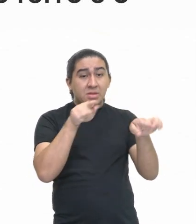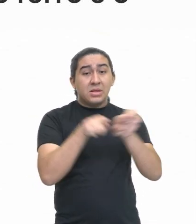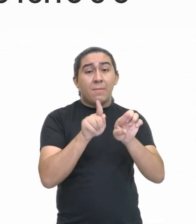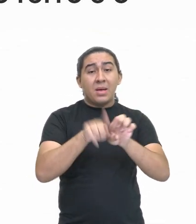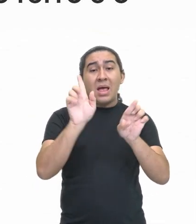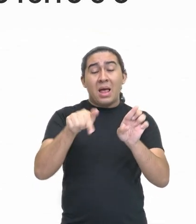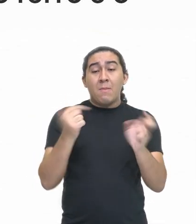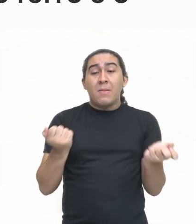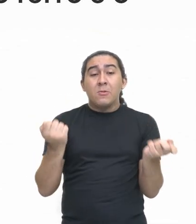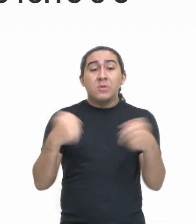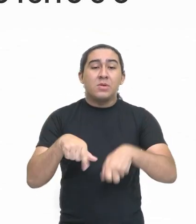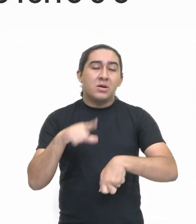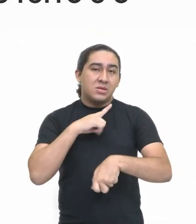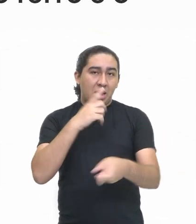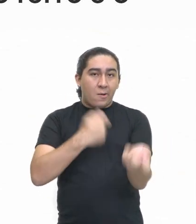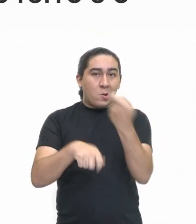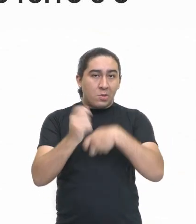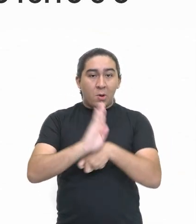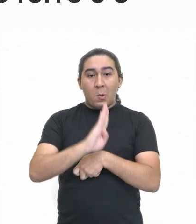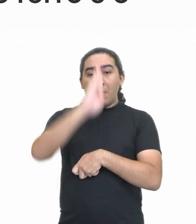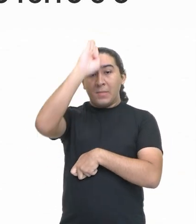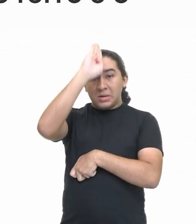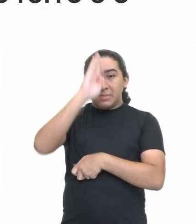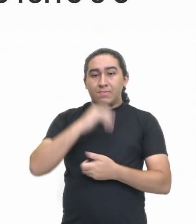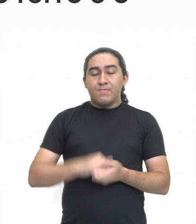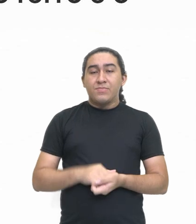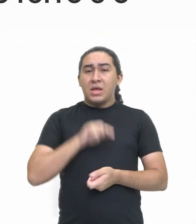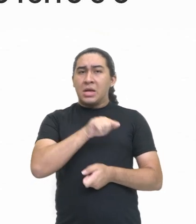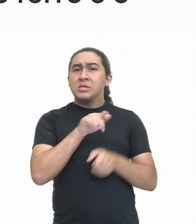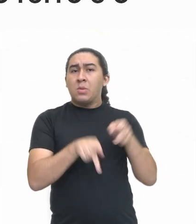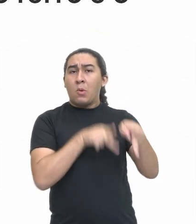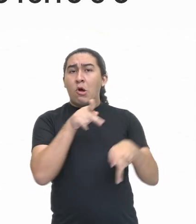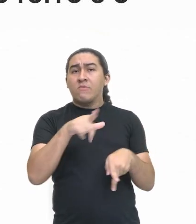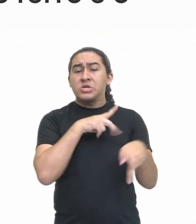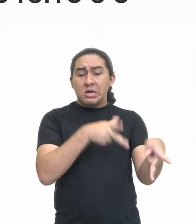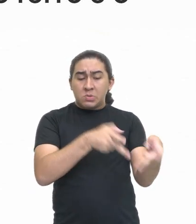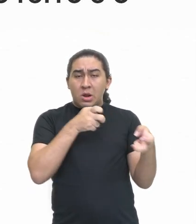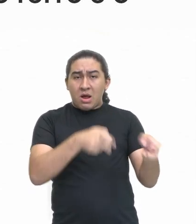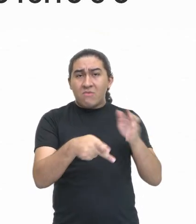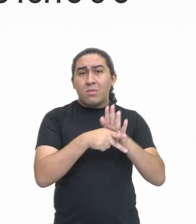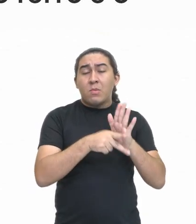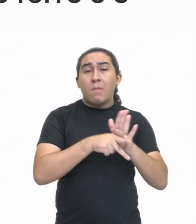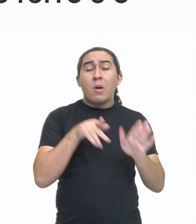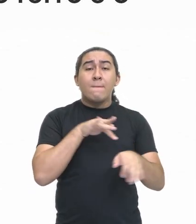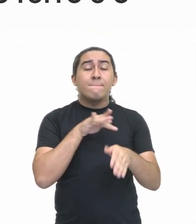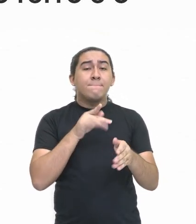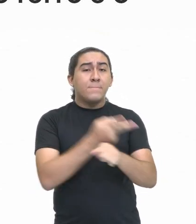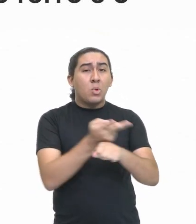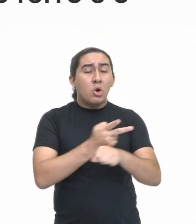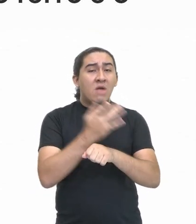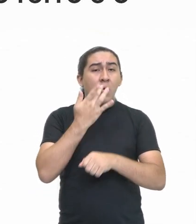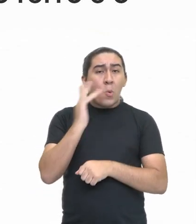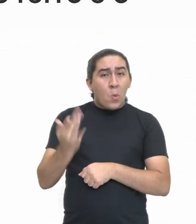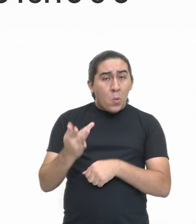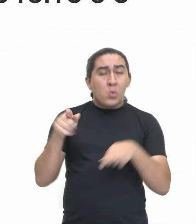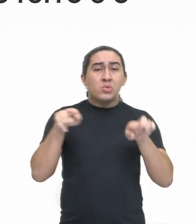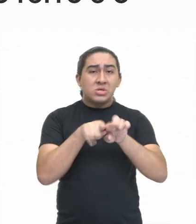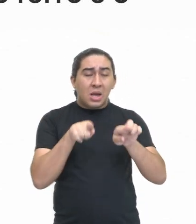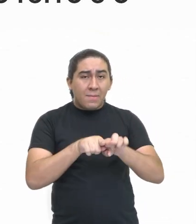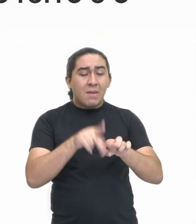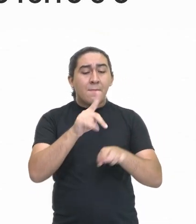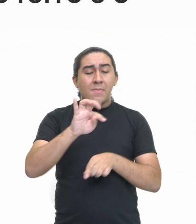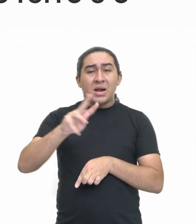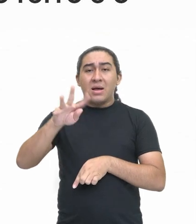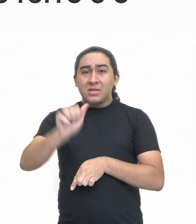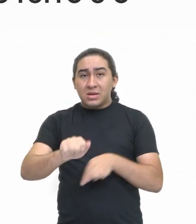significativa da economia romana. Os romanos exploravam minas de ouro, prata, ferro e